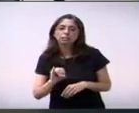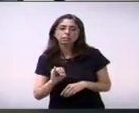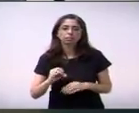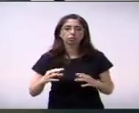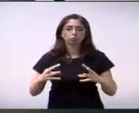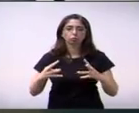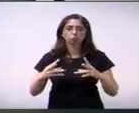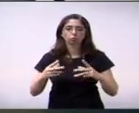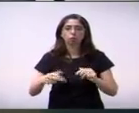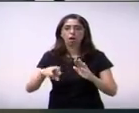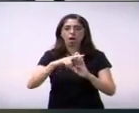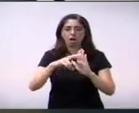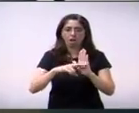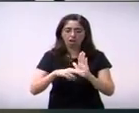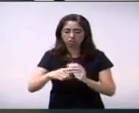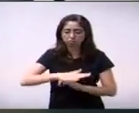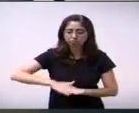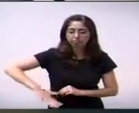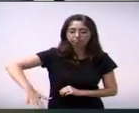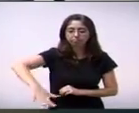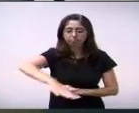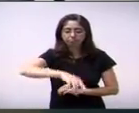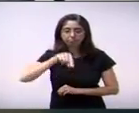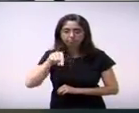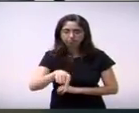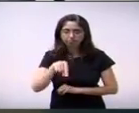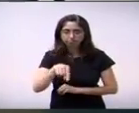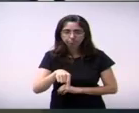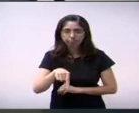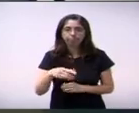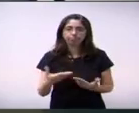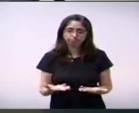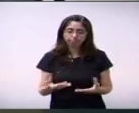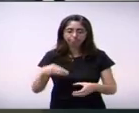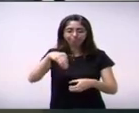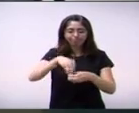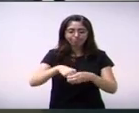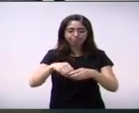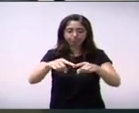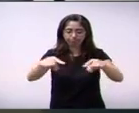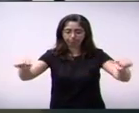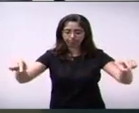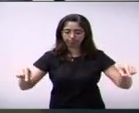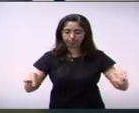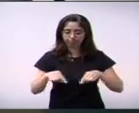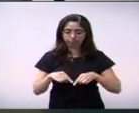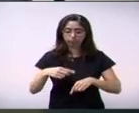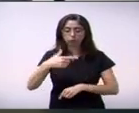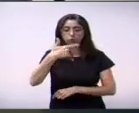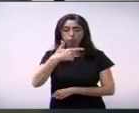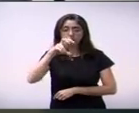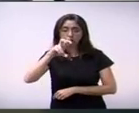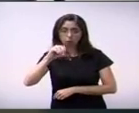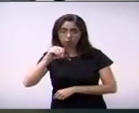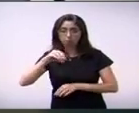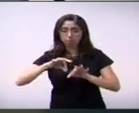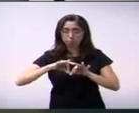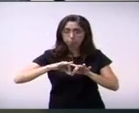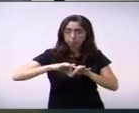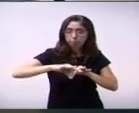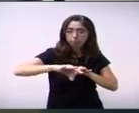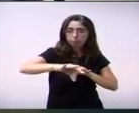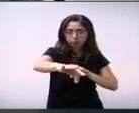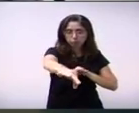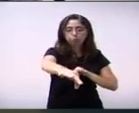situações já estão dentro dos 250 metros e